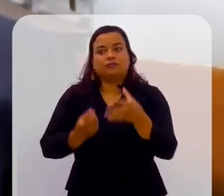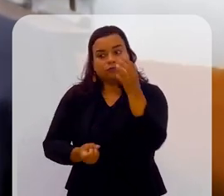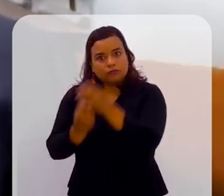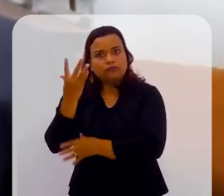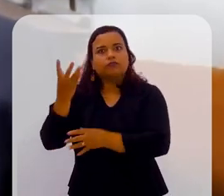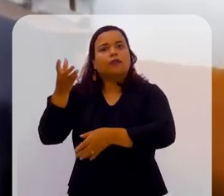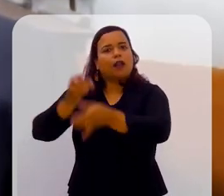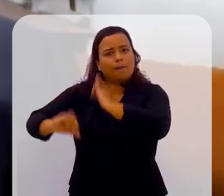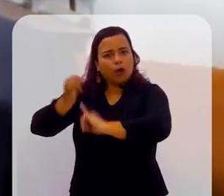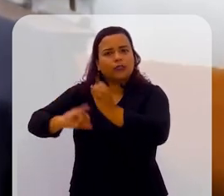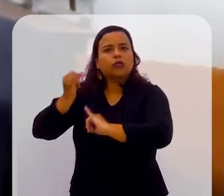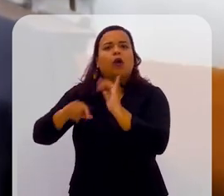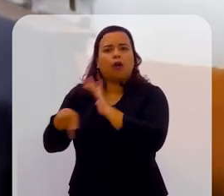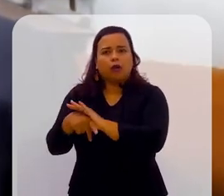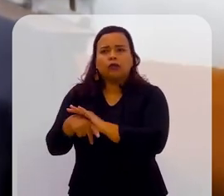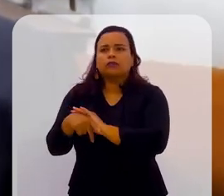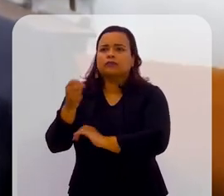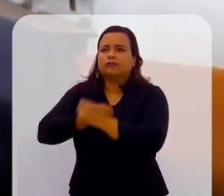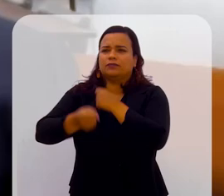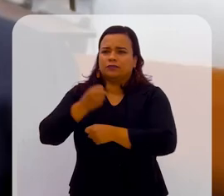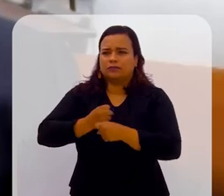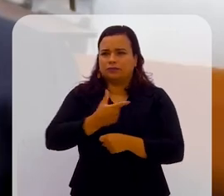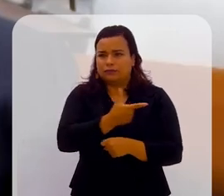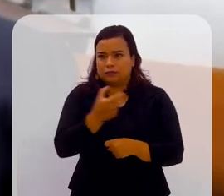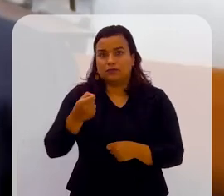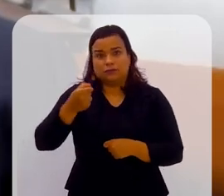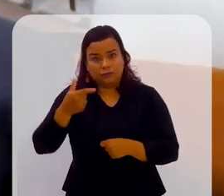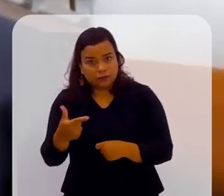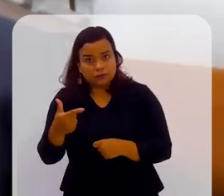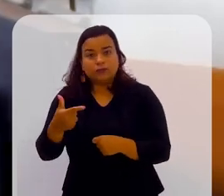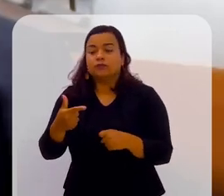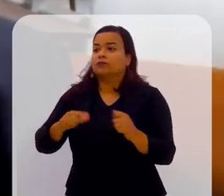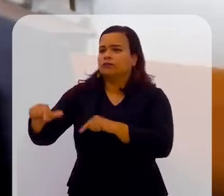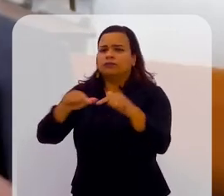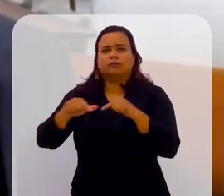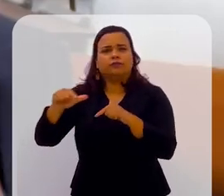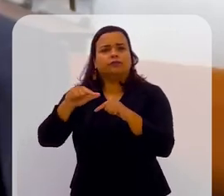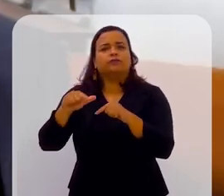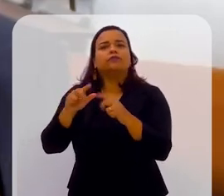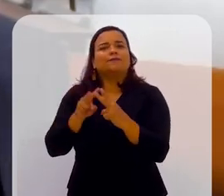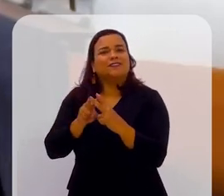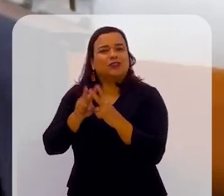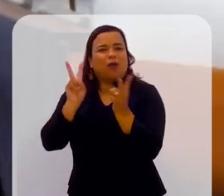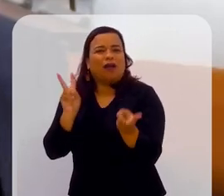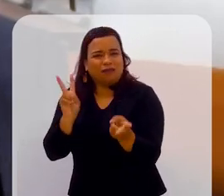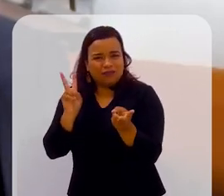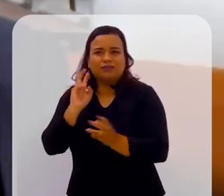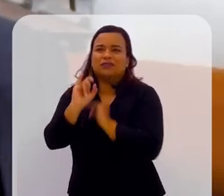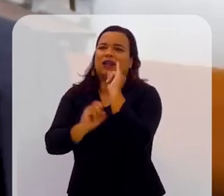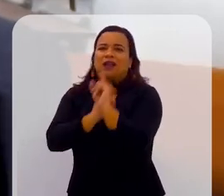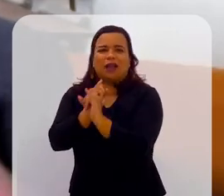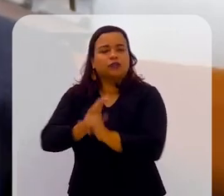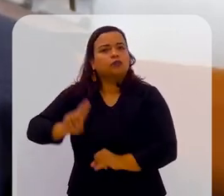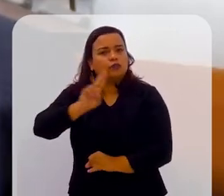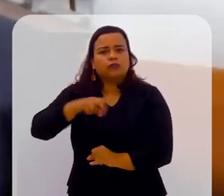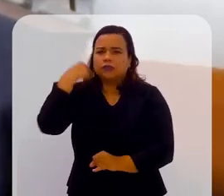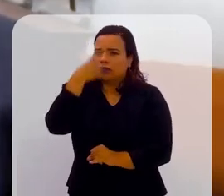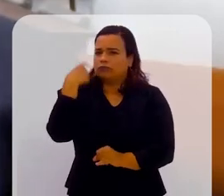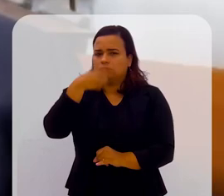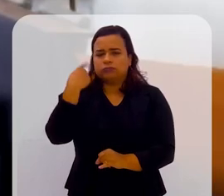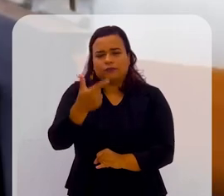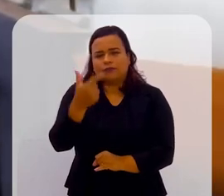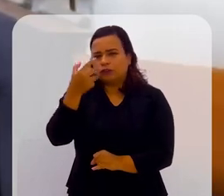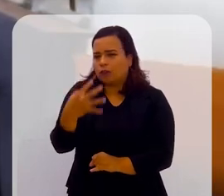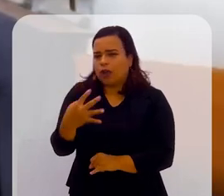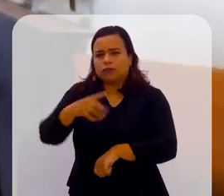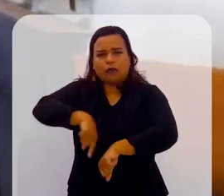laboratório que em 2002 funcionava de internet para os alunos usarem um laboratório 24 horas por